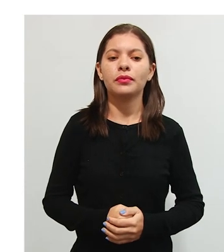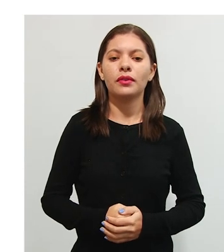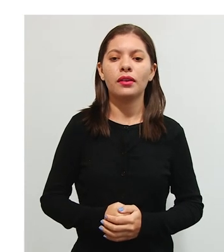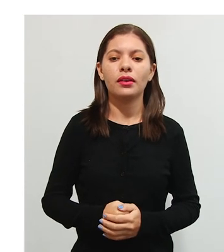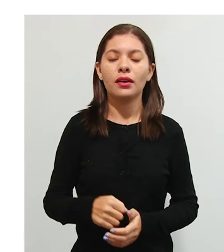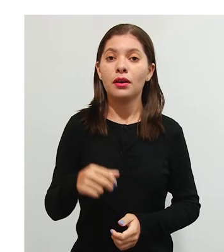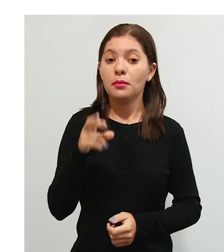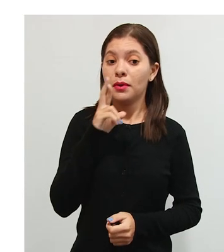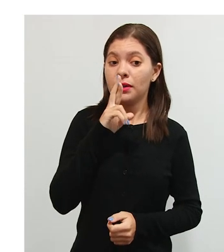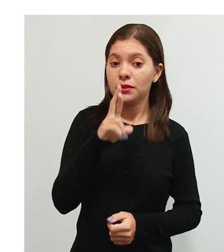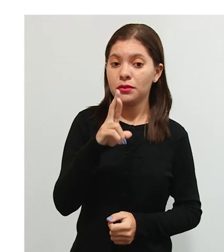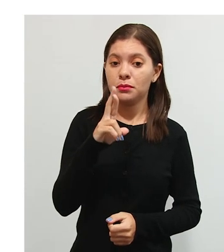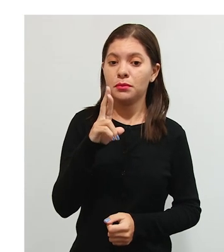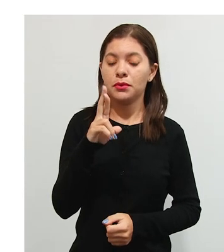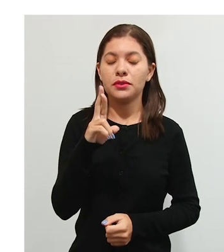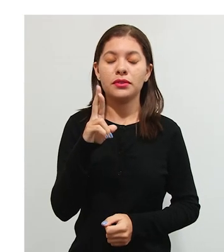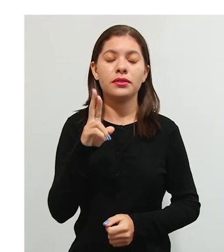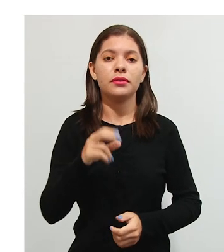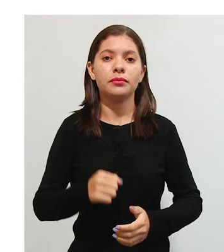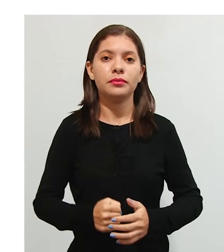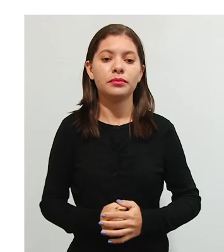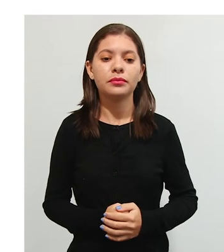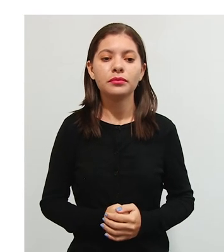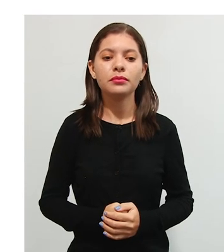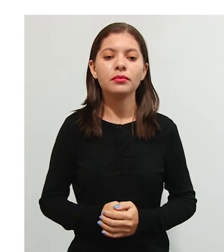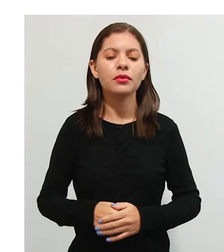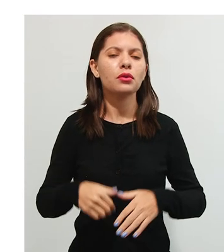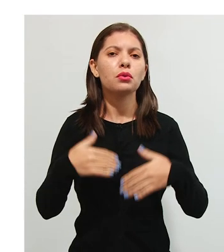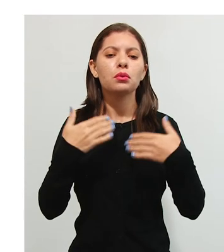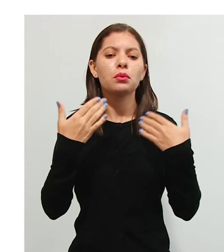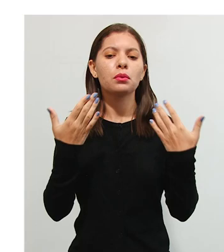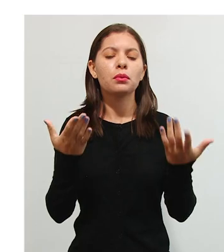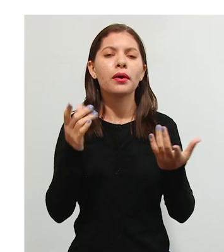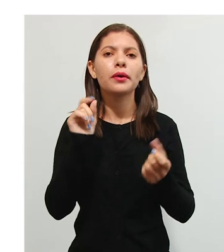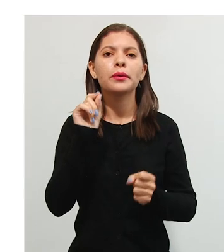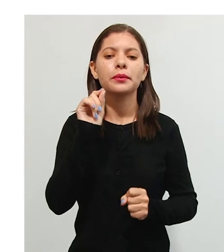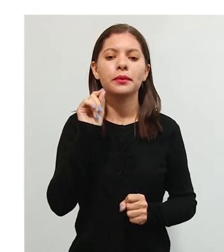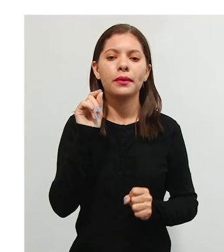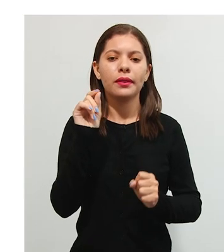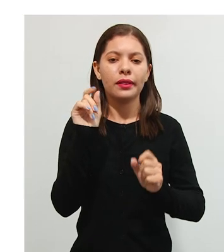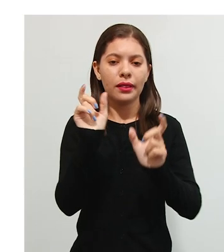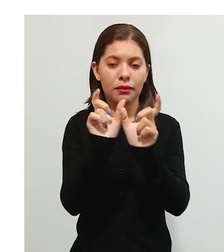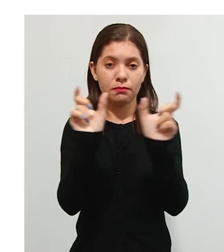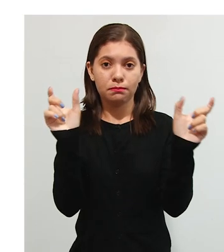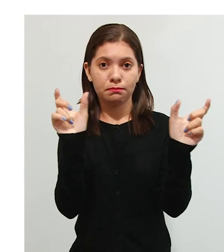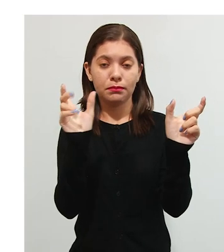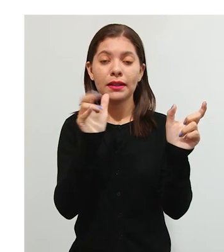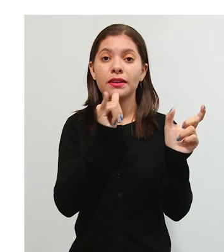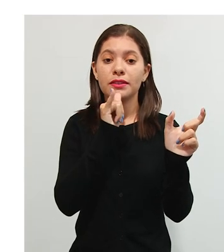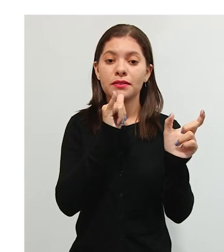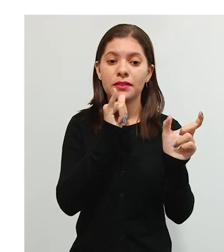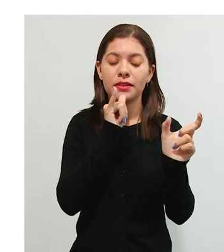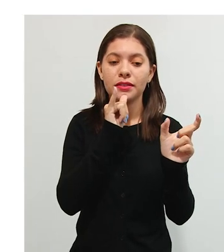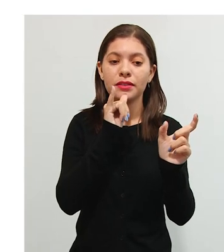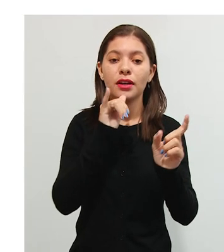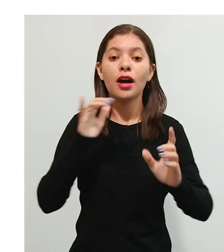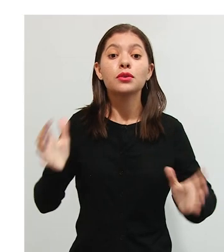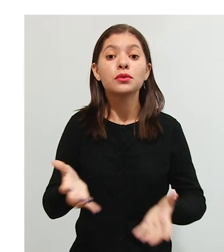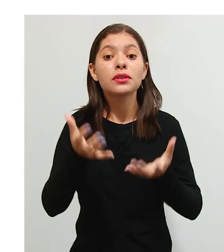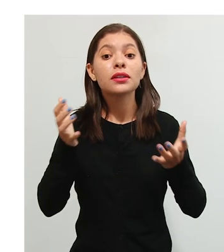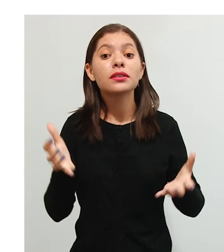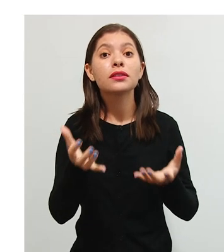resposta e um reforçador. Qual que era ali, nesse exemplo que eu trouxe? O estímulo era você